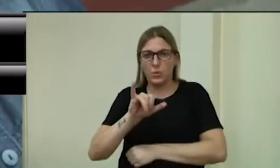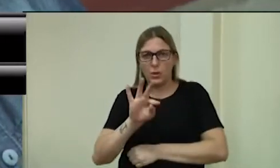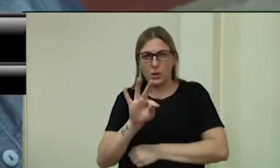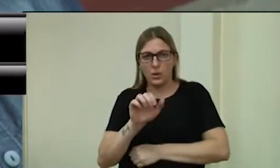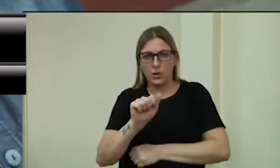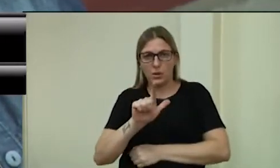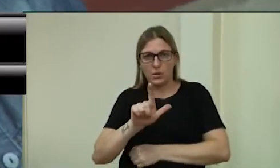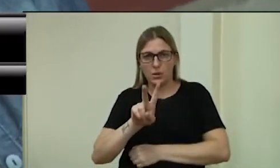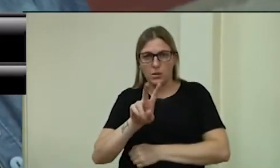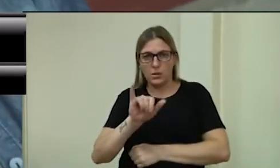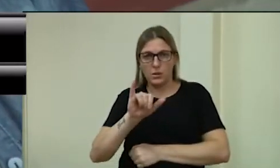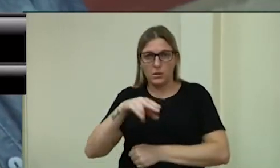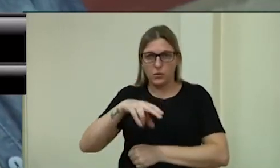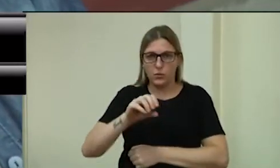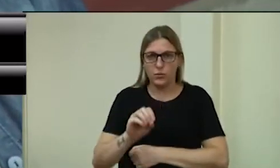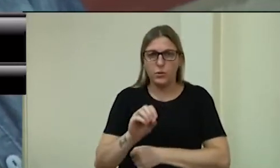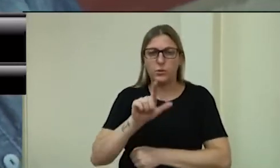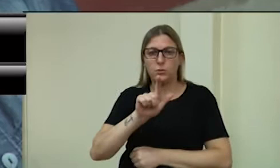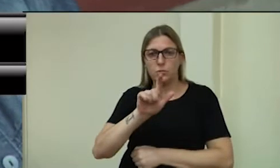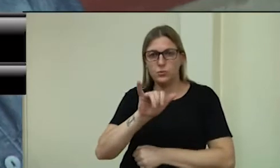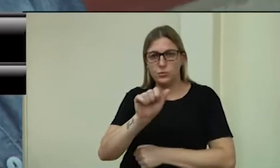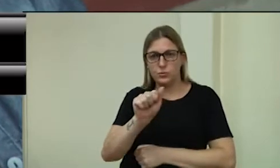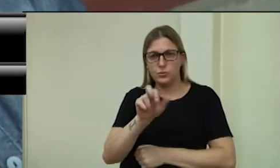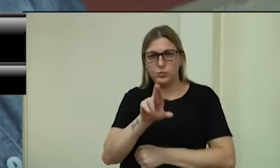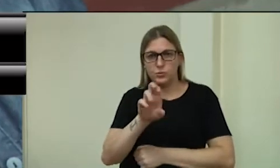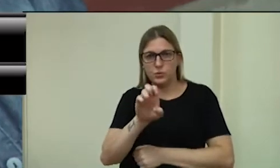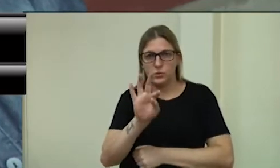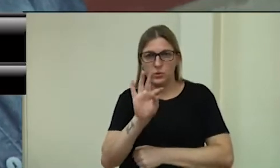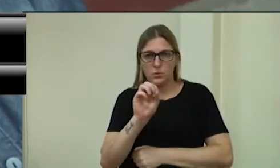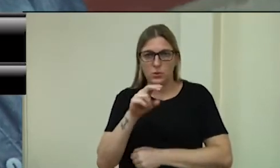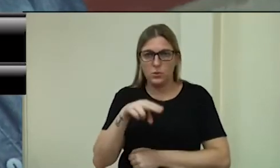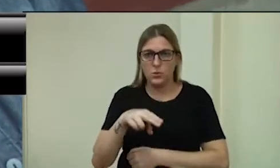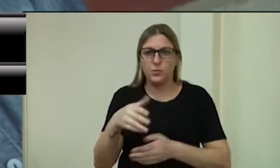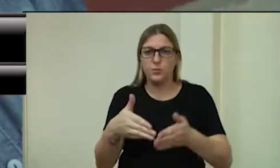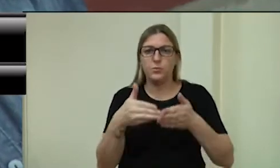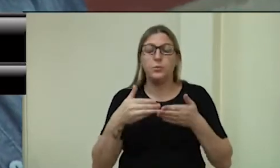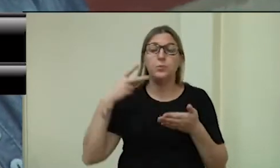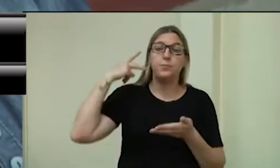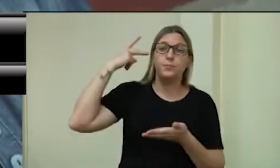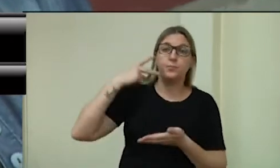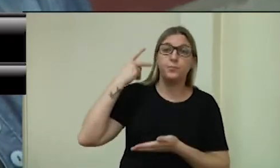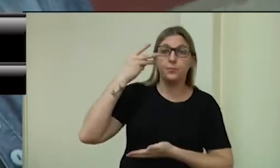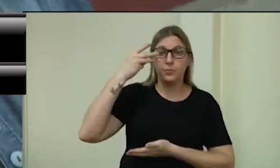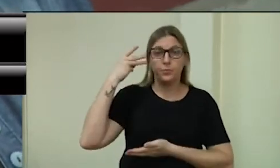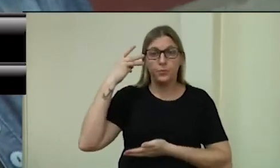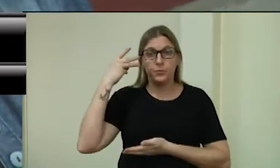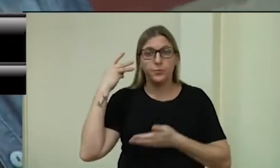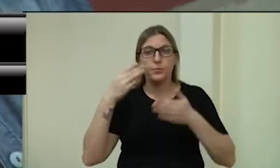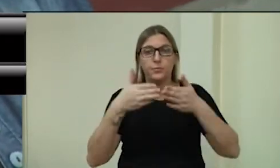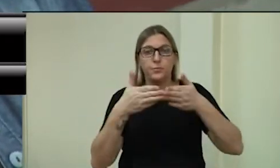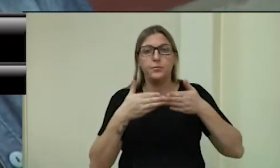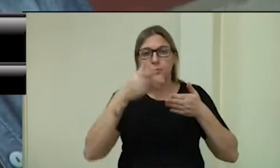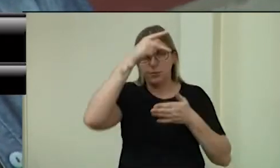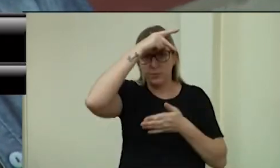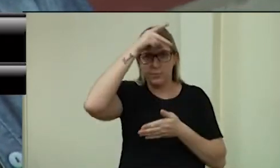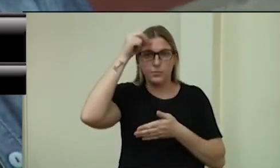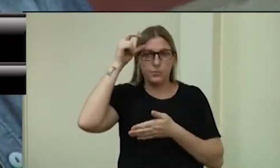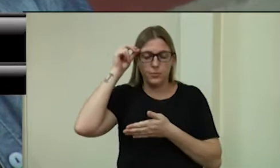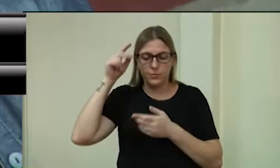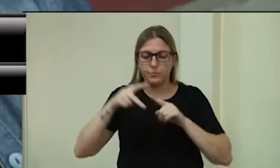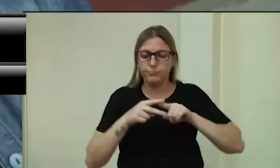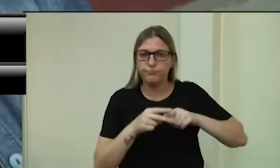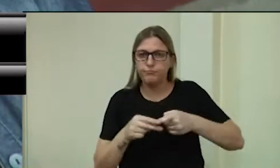em toda sua extensão. Pedido de providências do vereador Wallace Soares. Solicita aos órgãos competentes